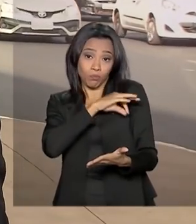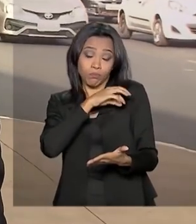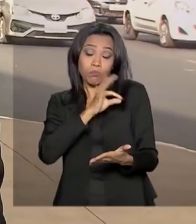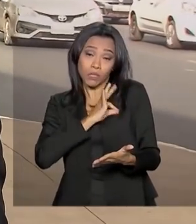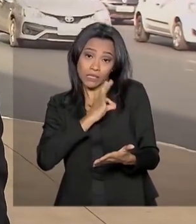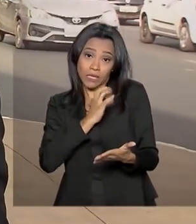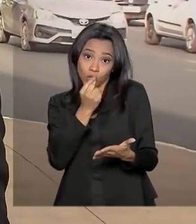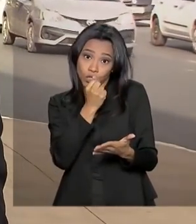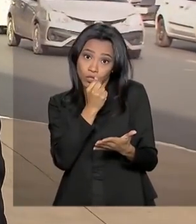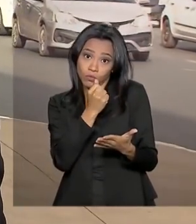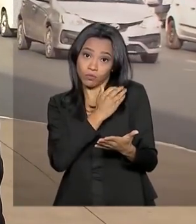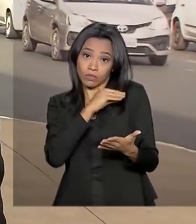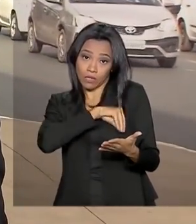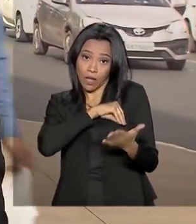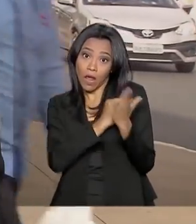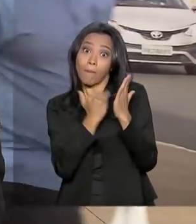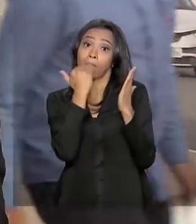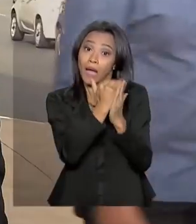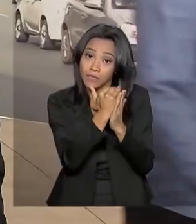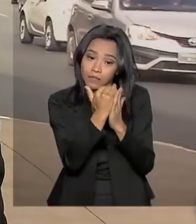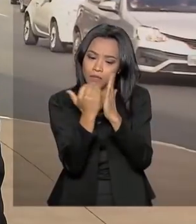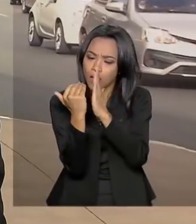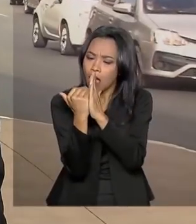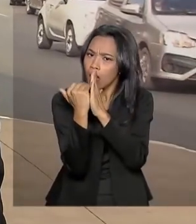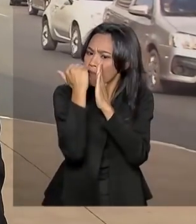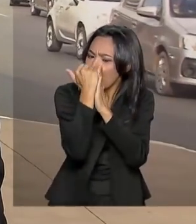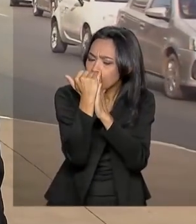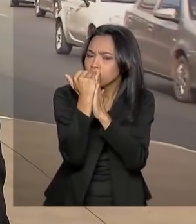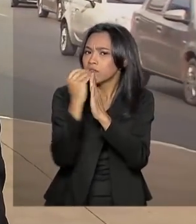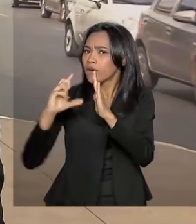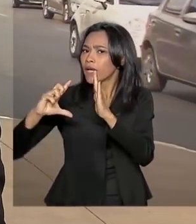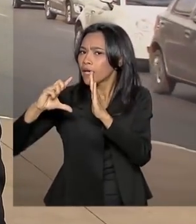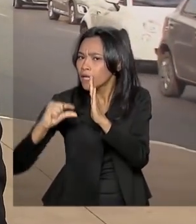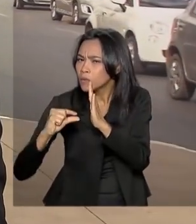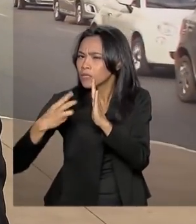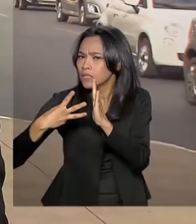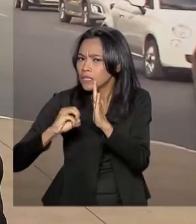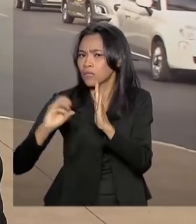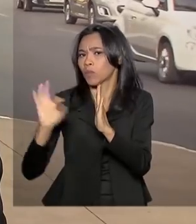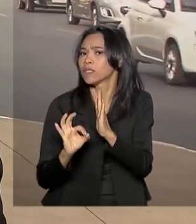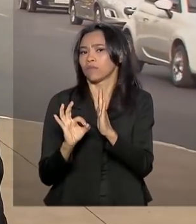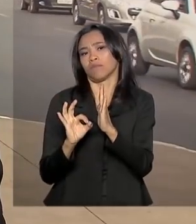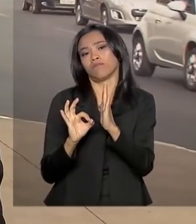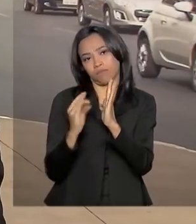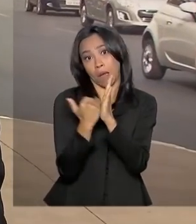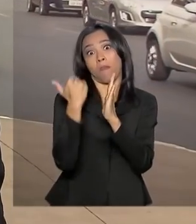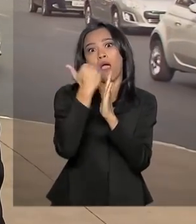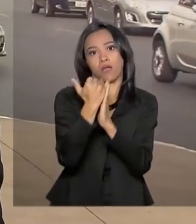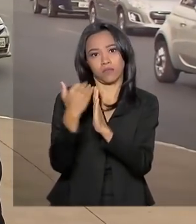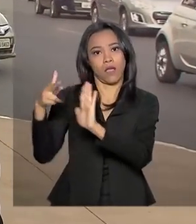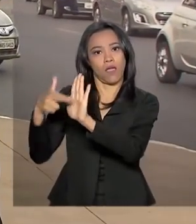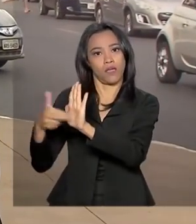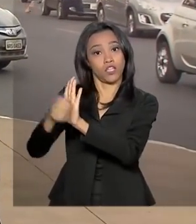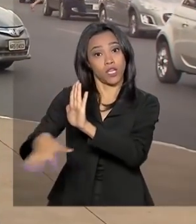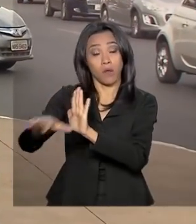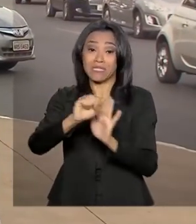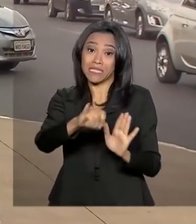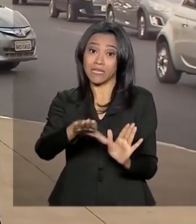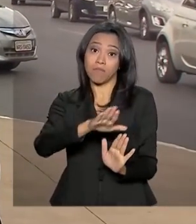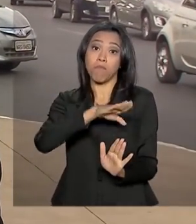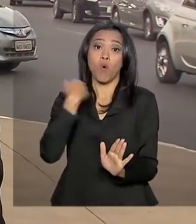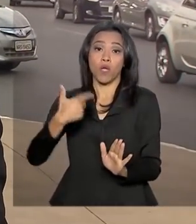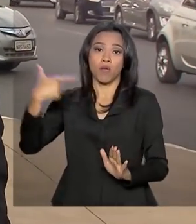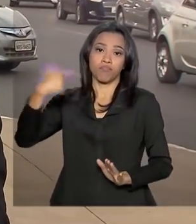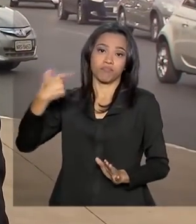isso, o valor que ultrapassar será reduzido em 30%. Caso o policial morra em serviço,